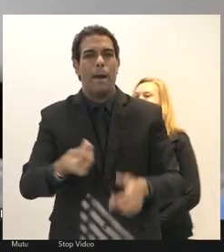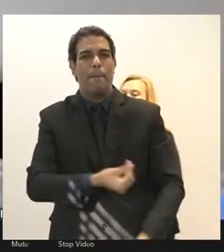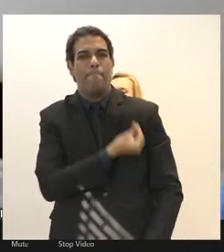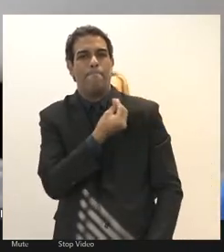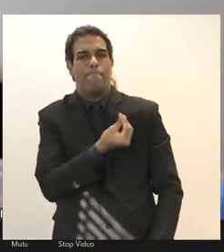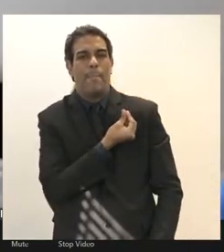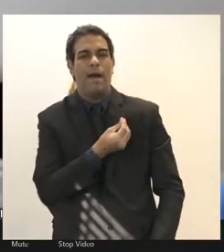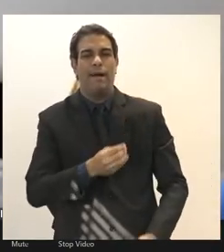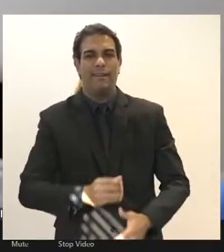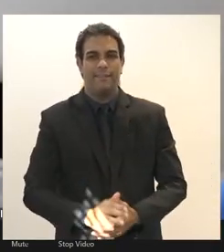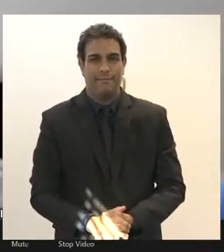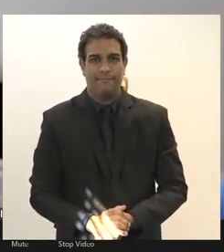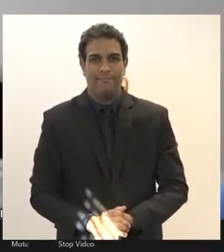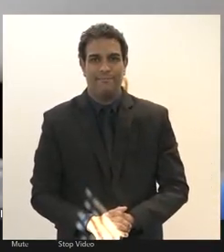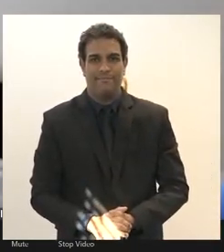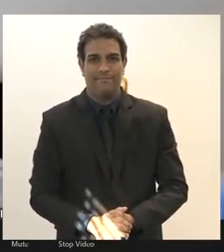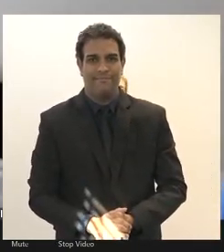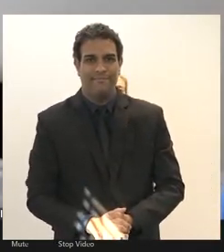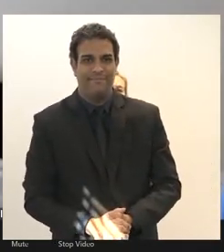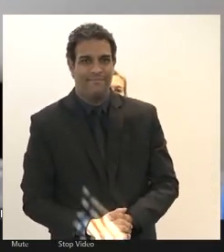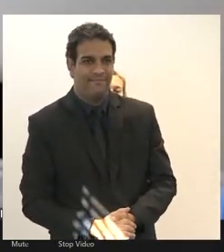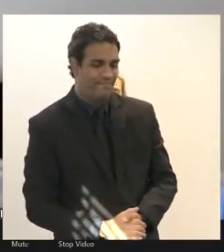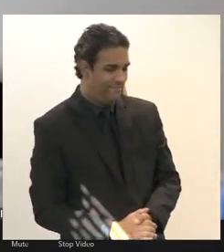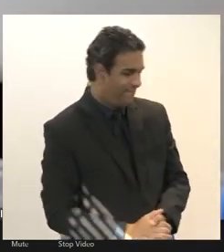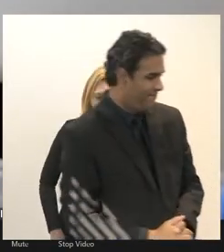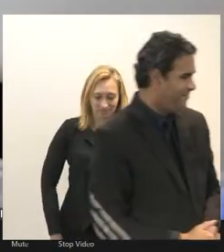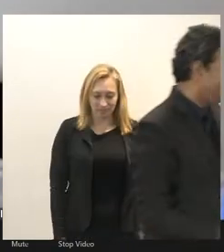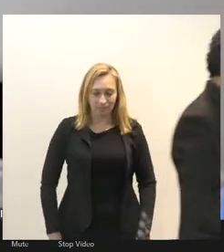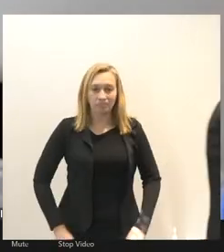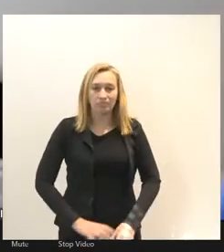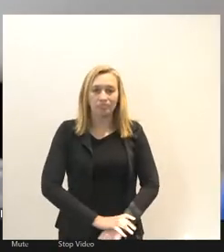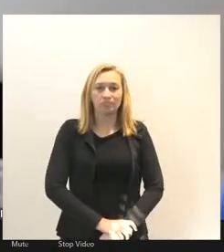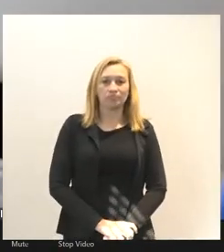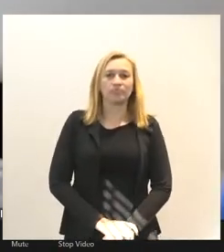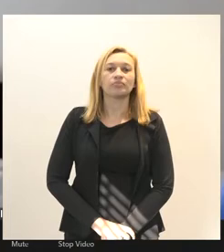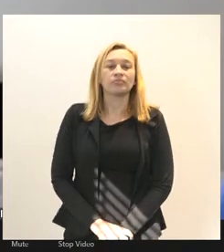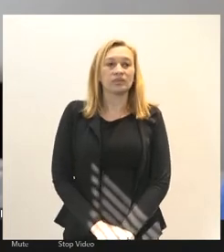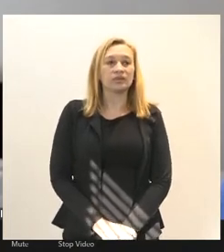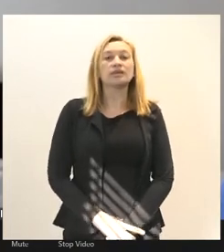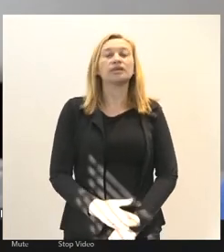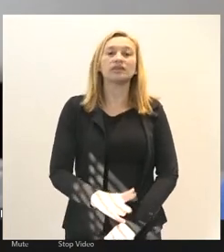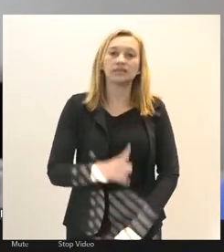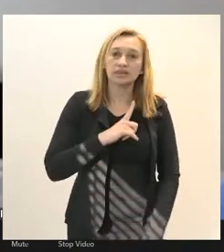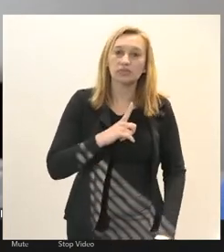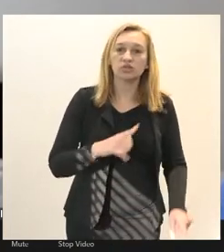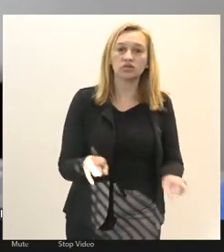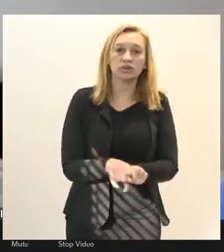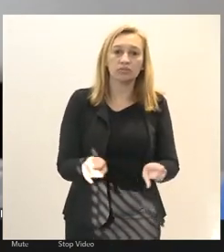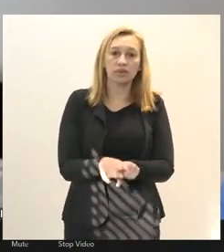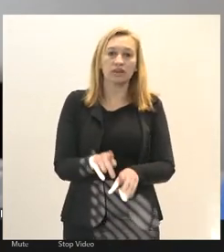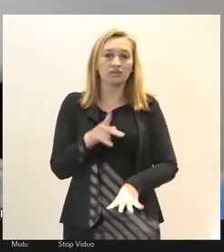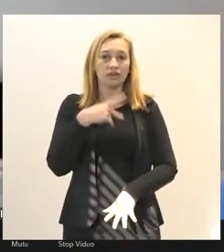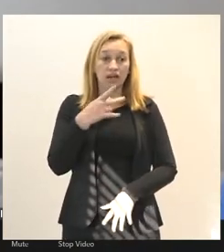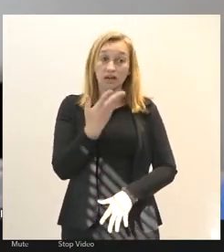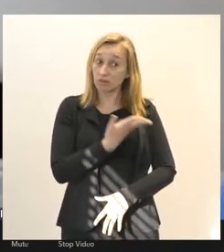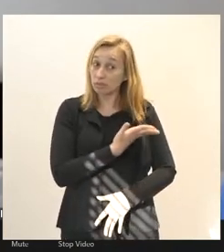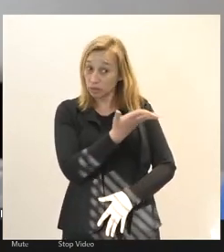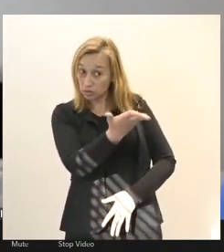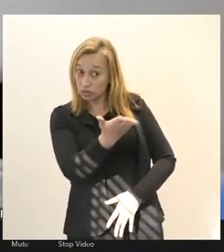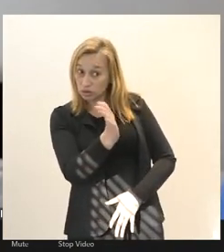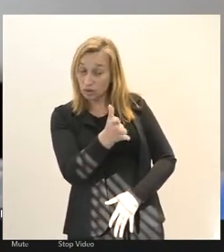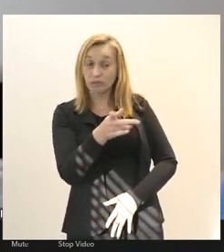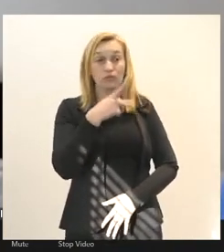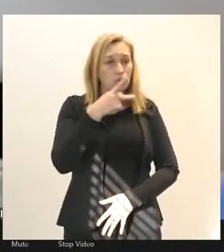para se integrar a luta de todos os outros trabalhadores nós temos também colocado como um companheiro já colocou aqui